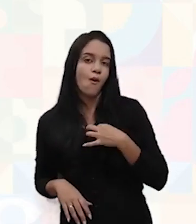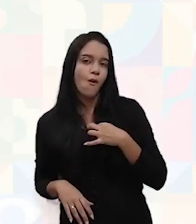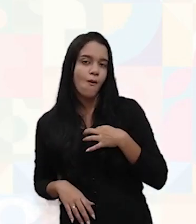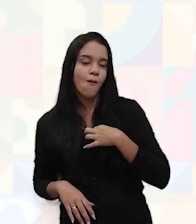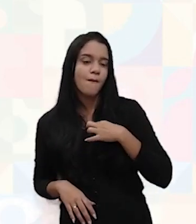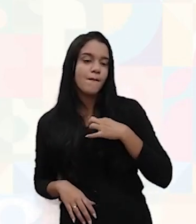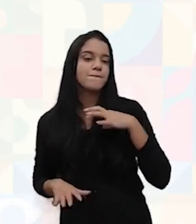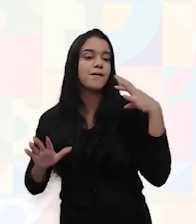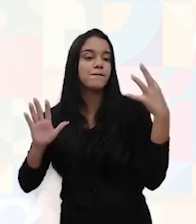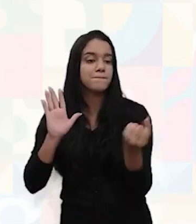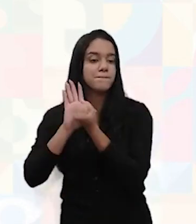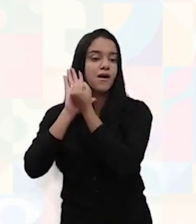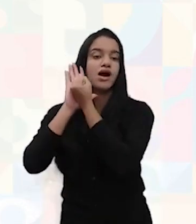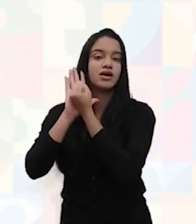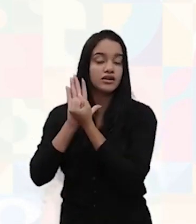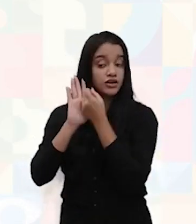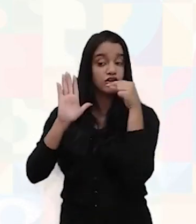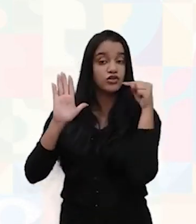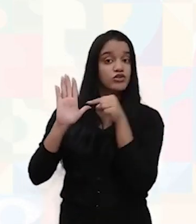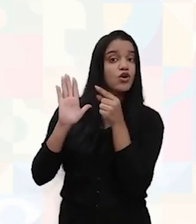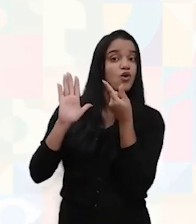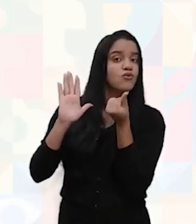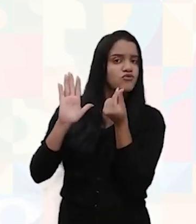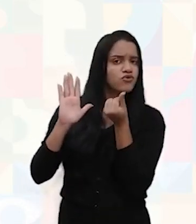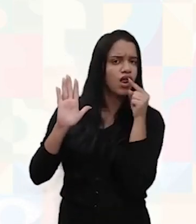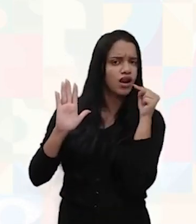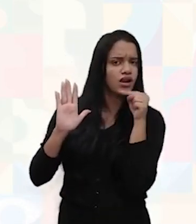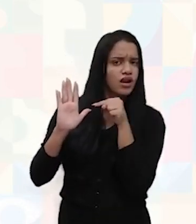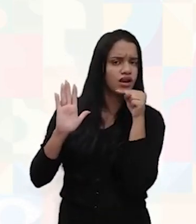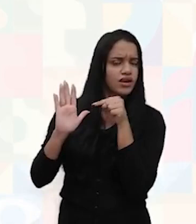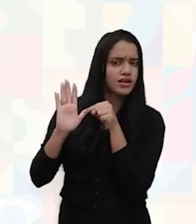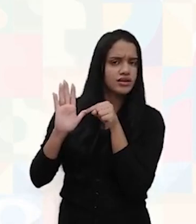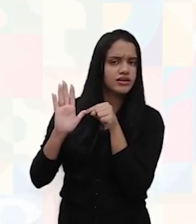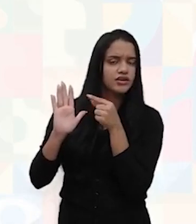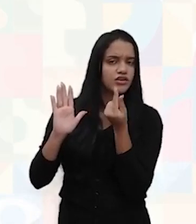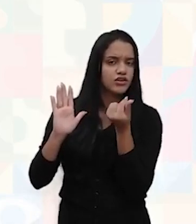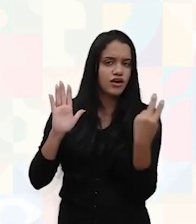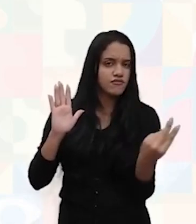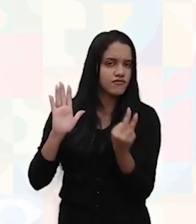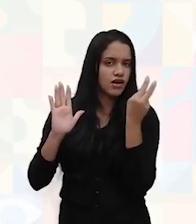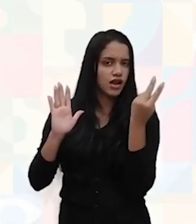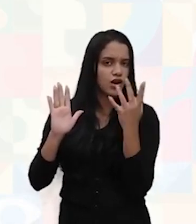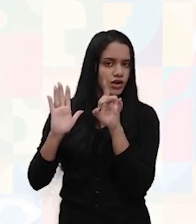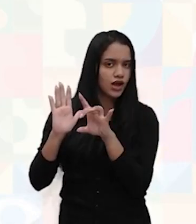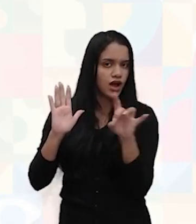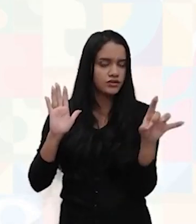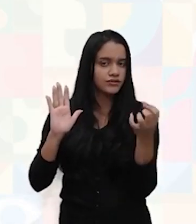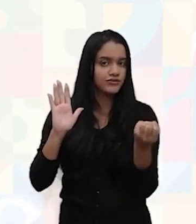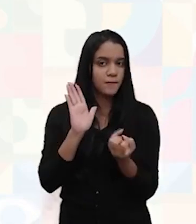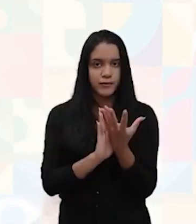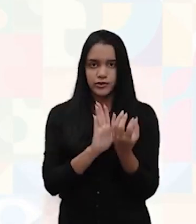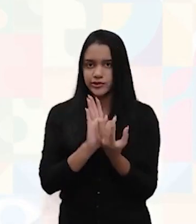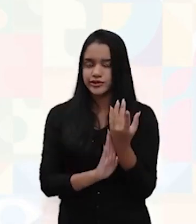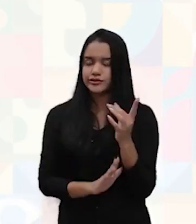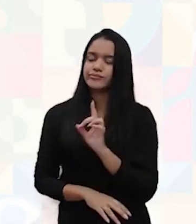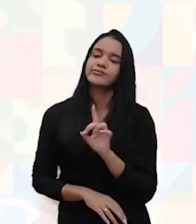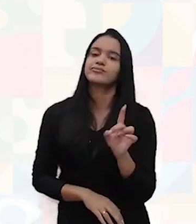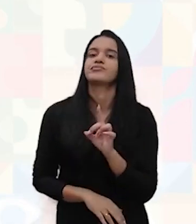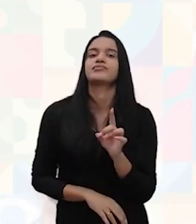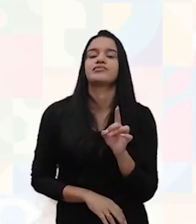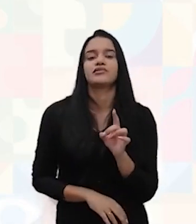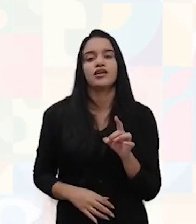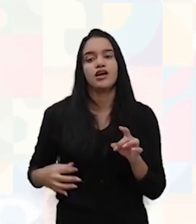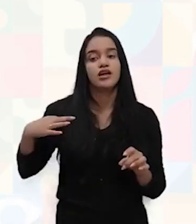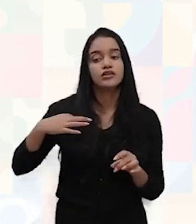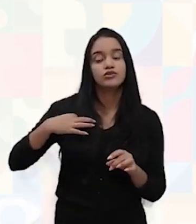determinada marca, o preço que está nela não é por conta do preço, do valor unitário daquilo que foi produzido, do algodão que foi